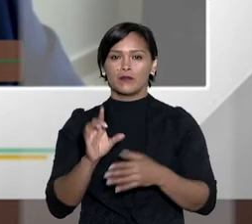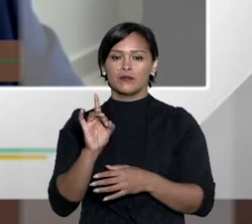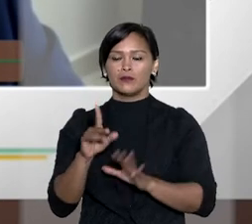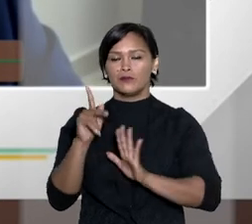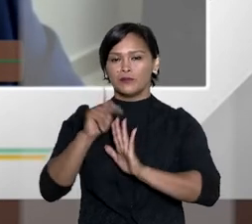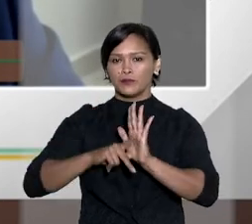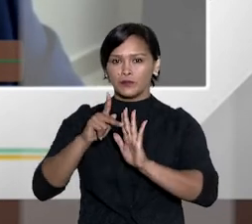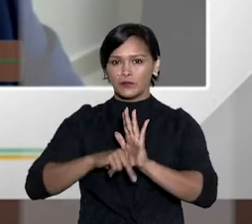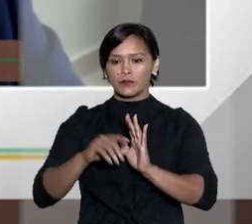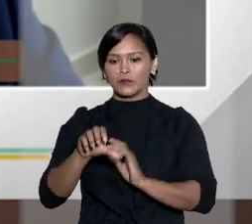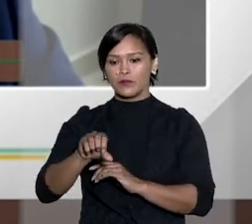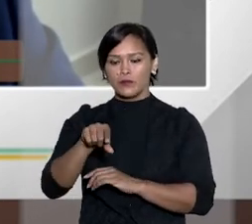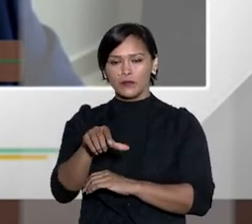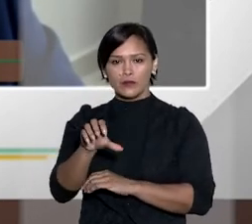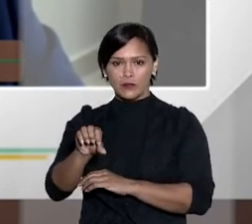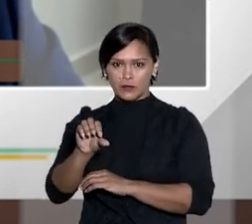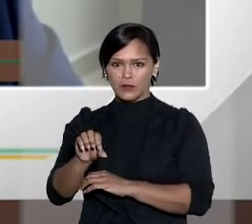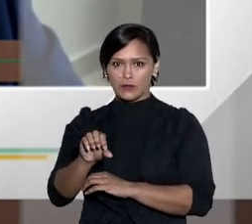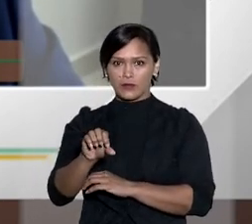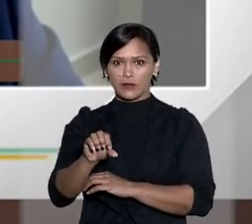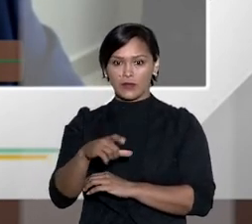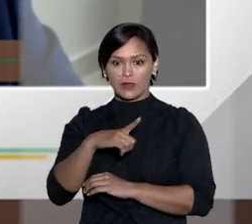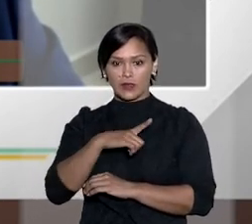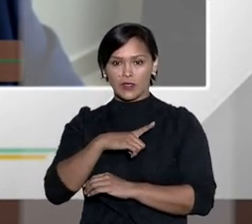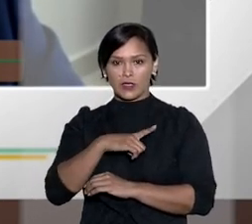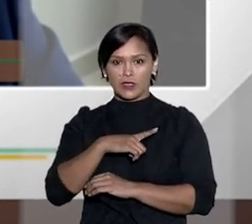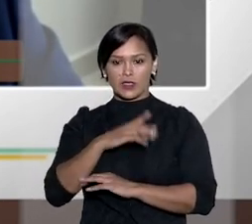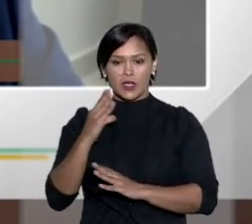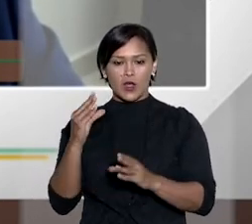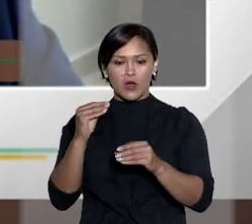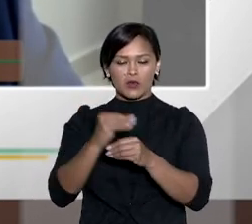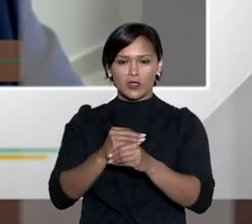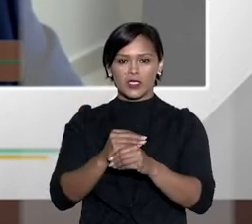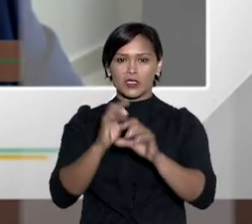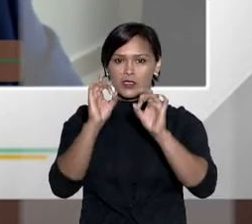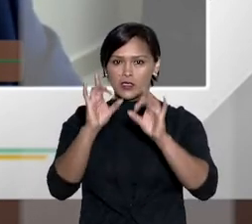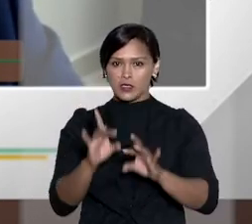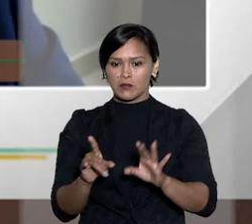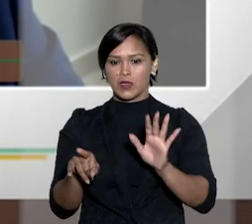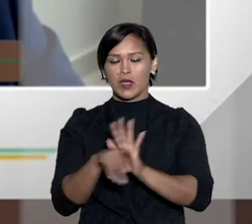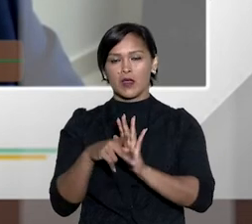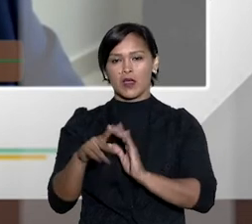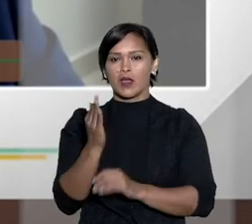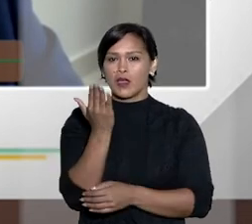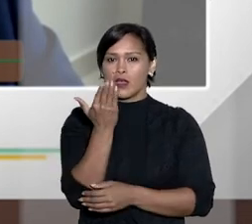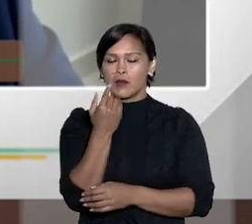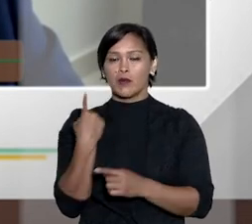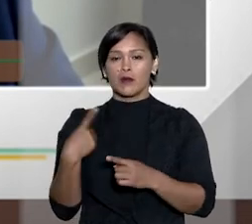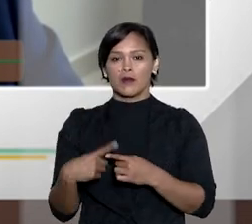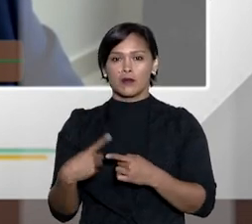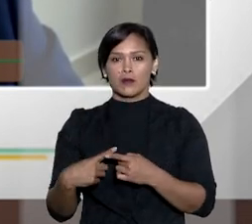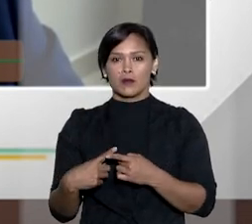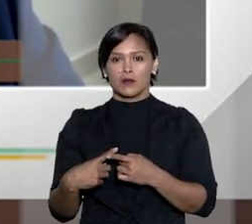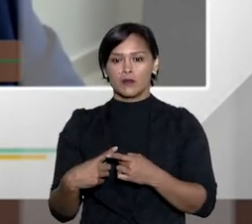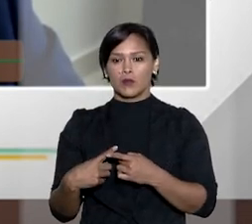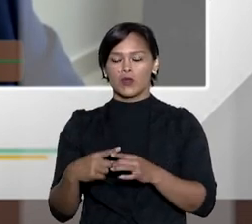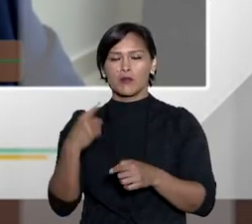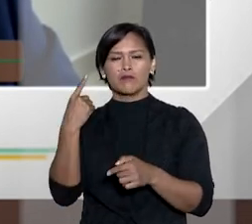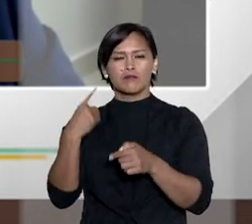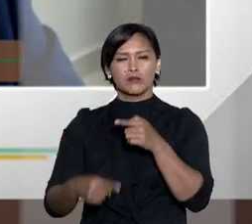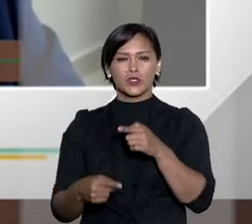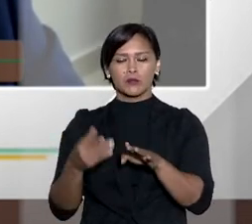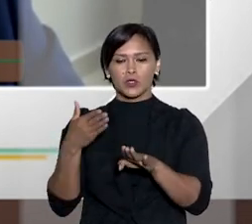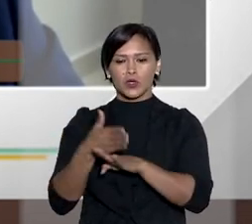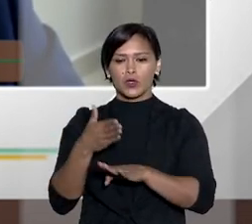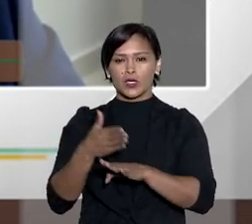um juizado de família mas no momento é apenas projeto e a 9099 ela tem uma vedação expressa a demandas de